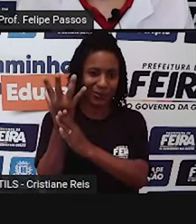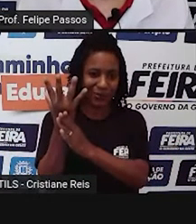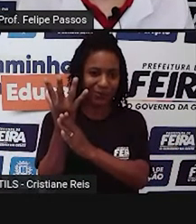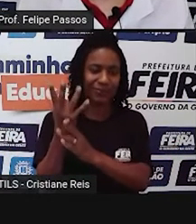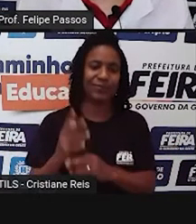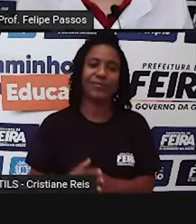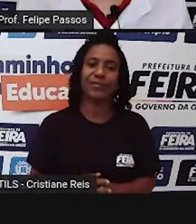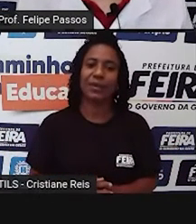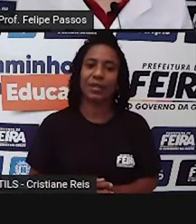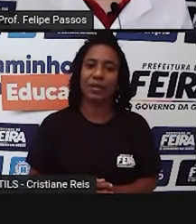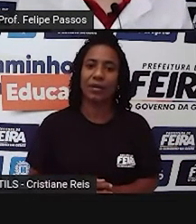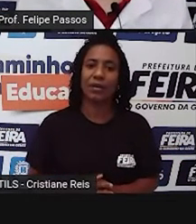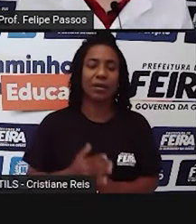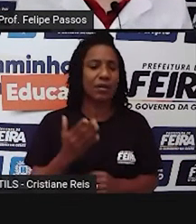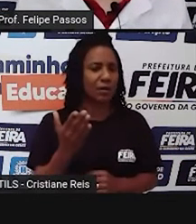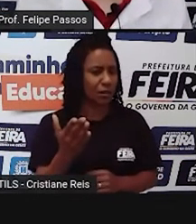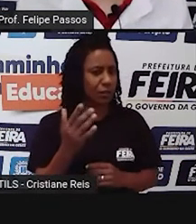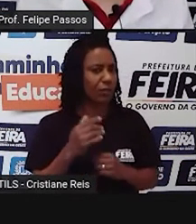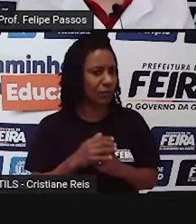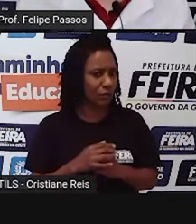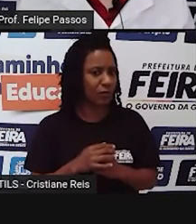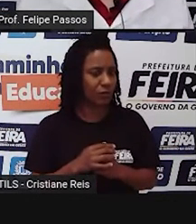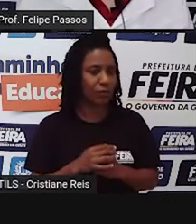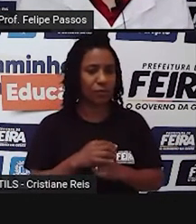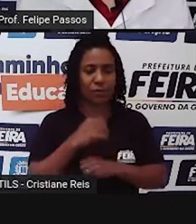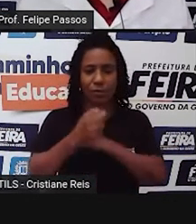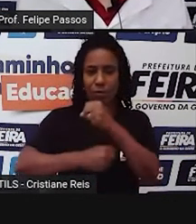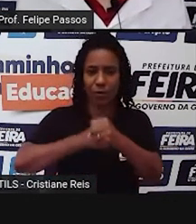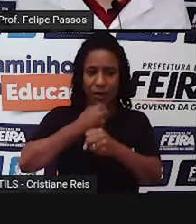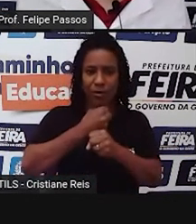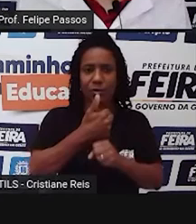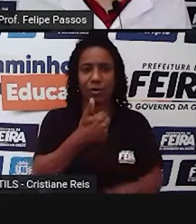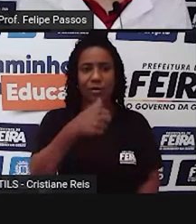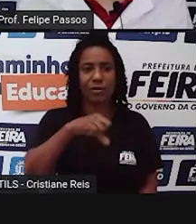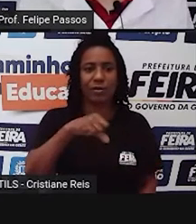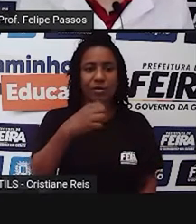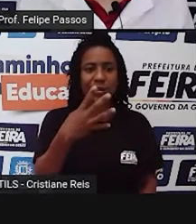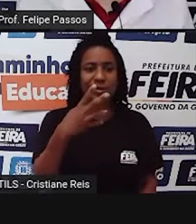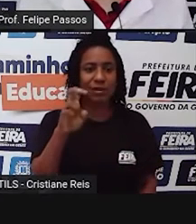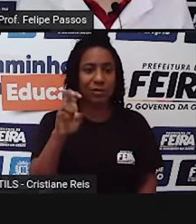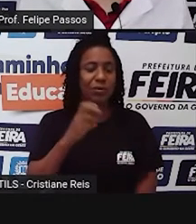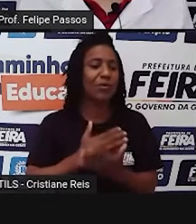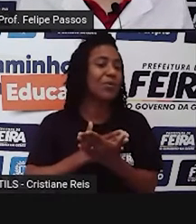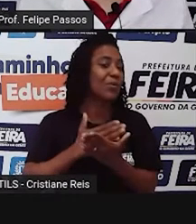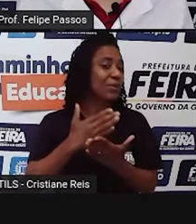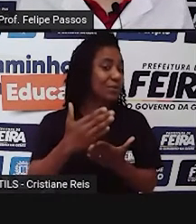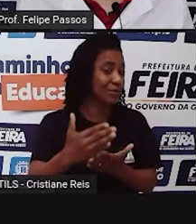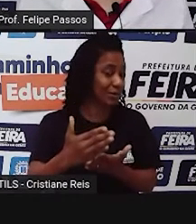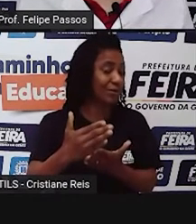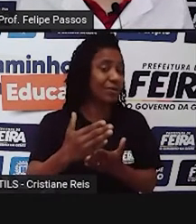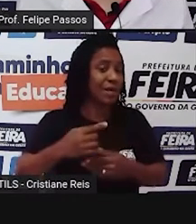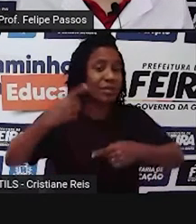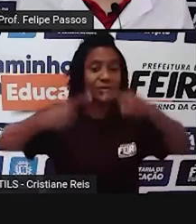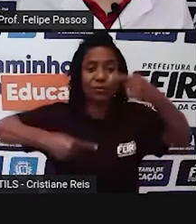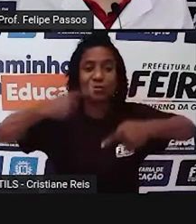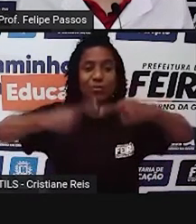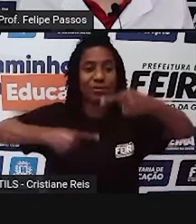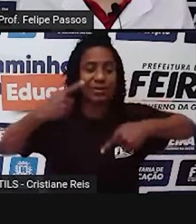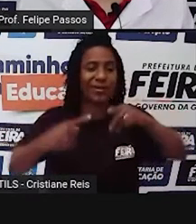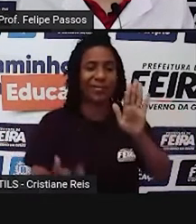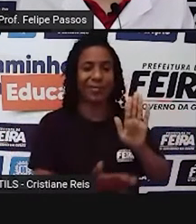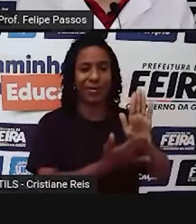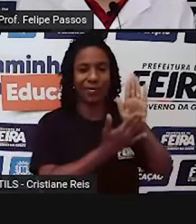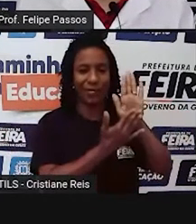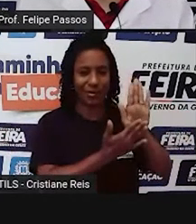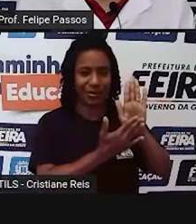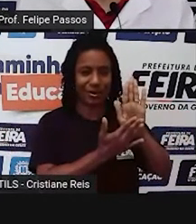criada, começou a se discutir o que seriam os direitos básicos que um ser humano tinha que ter. O que é que um ser humano tinha